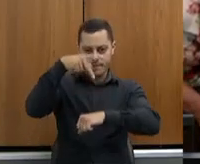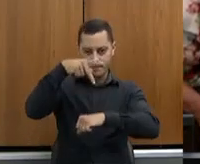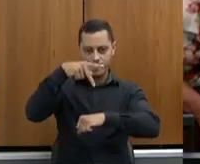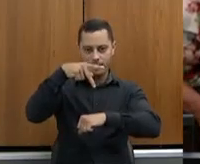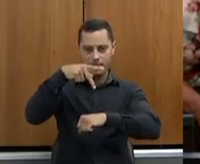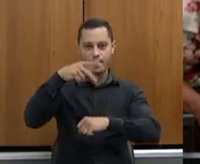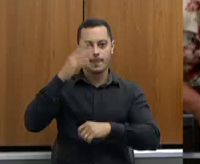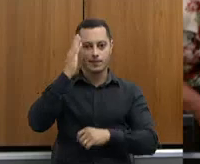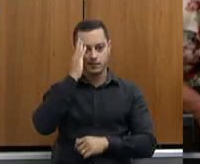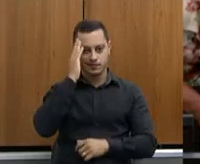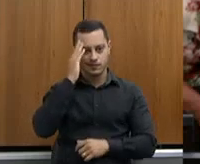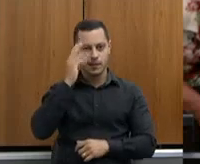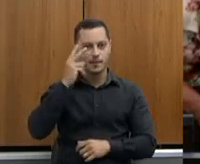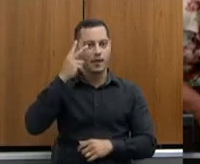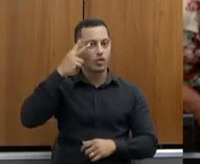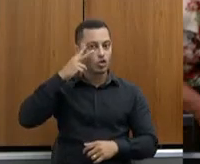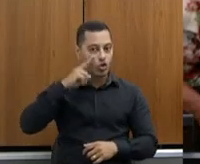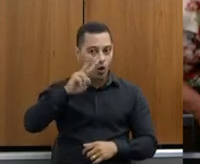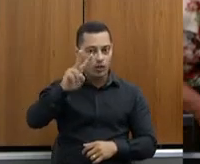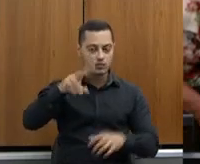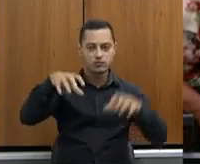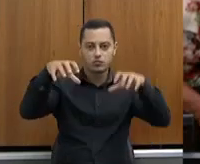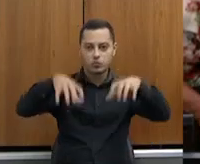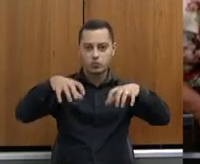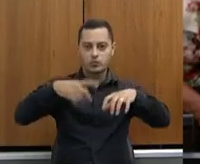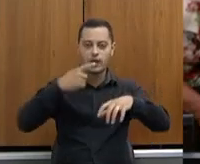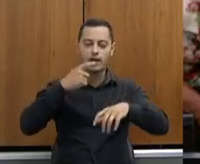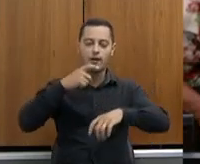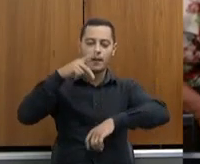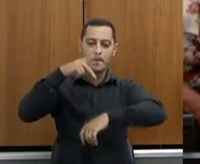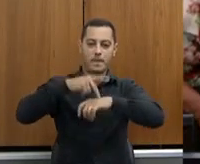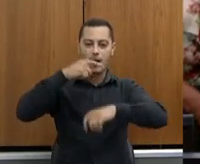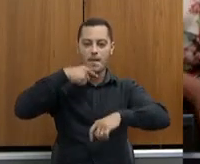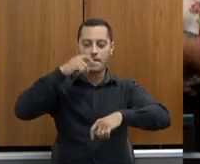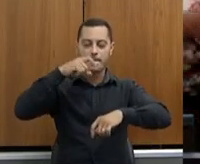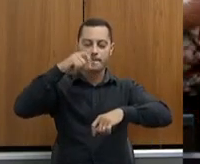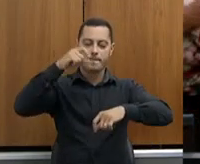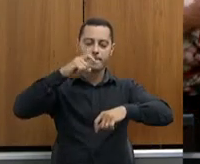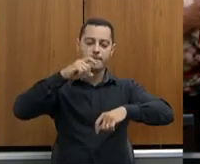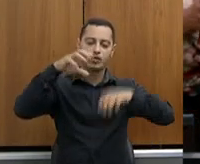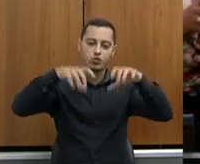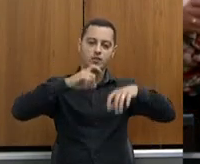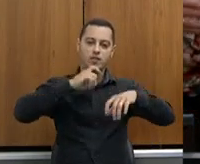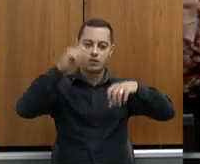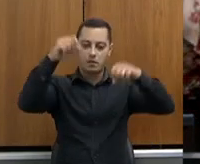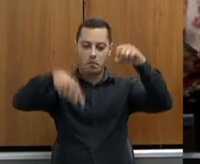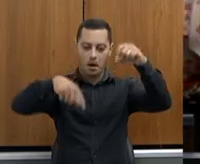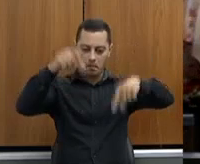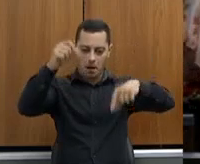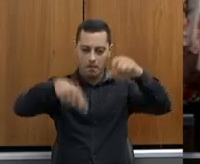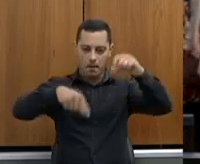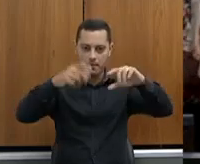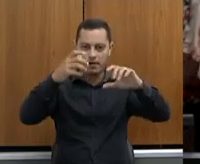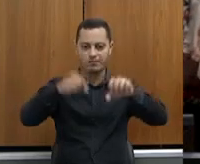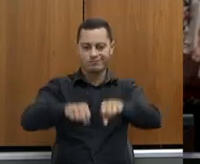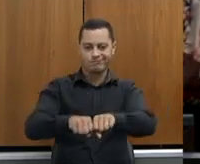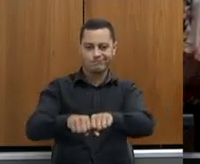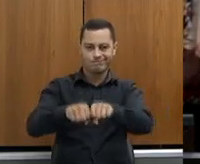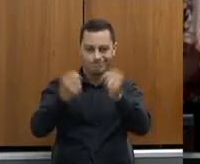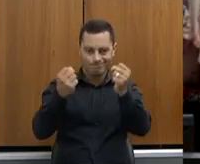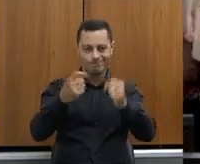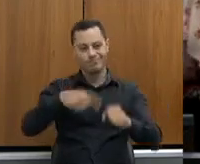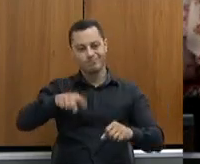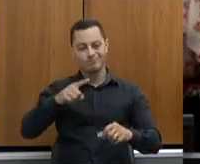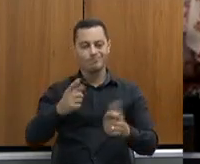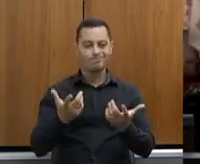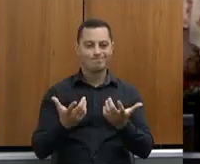chover dois dias seguidos no mesmo lugar, granizo, as perdas e a sensação de impotência que nós ficamos é muito grande, porque